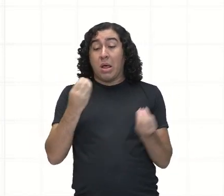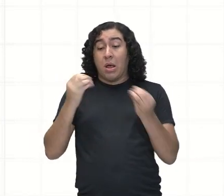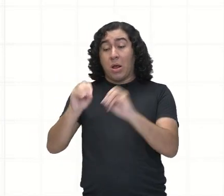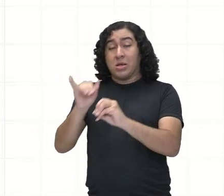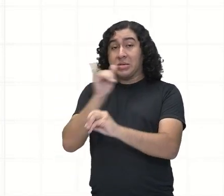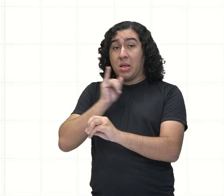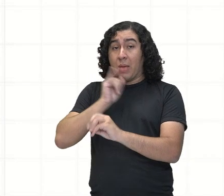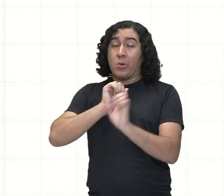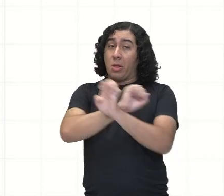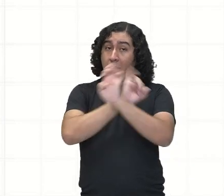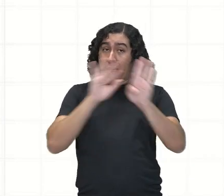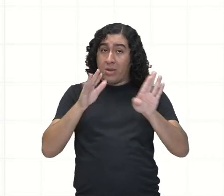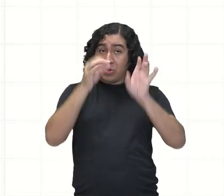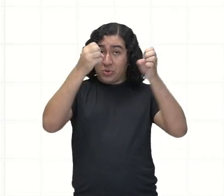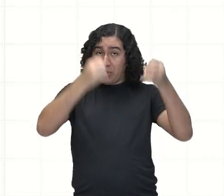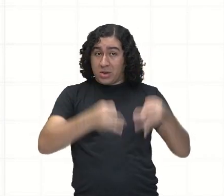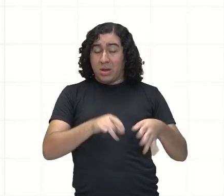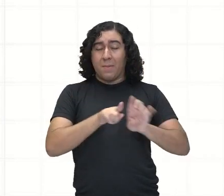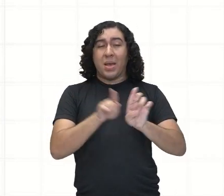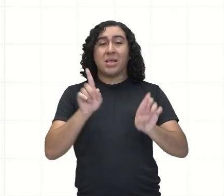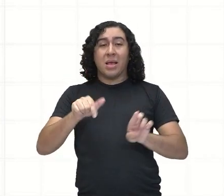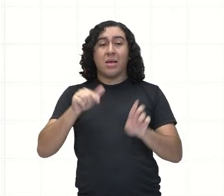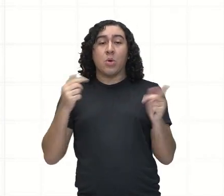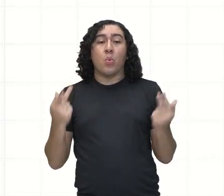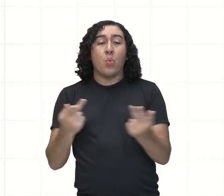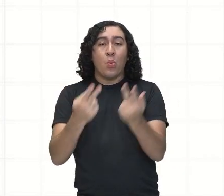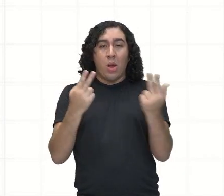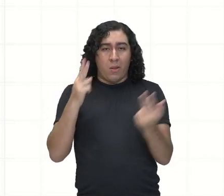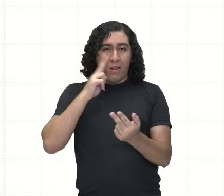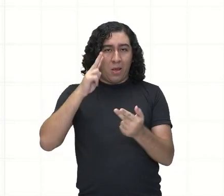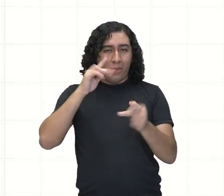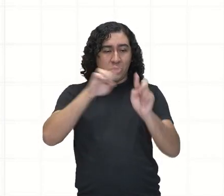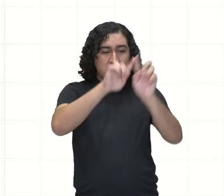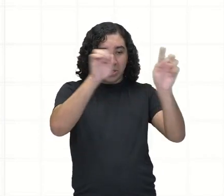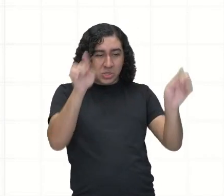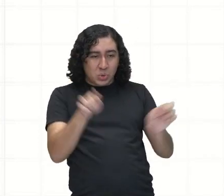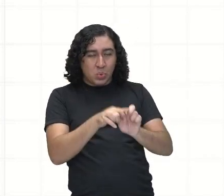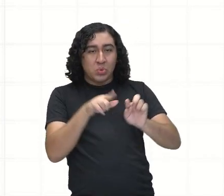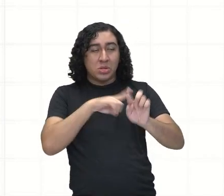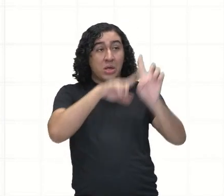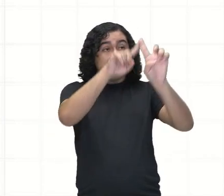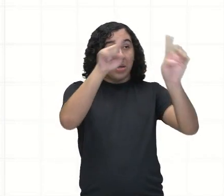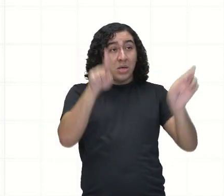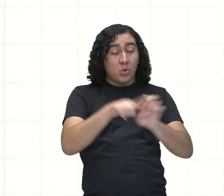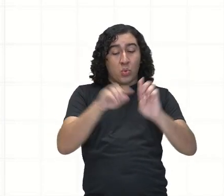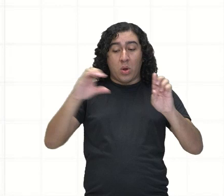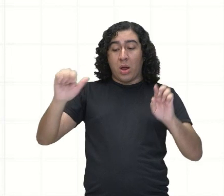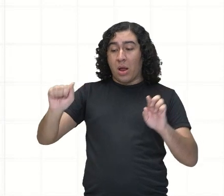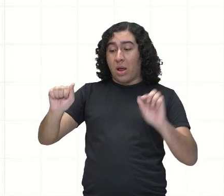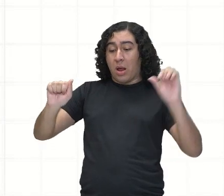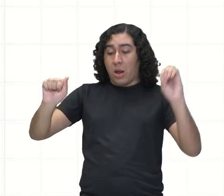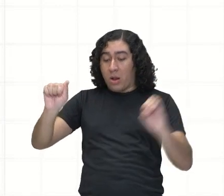para vocês. Vai ser igual a nossa fórmula da área do círculo, que é π vezes r ao quadrado.